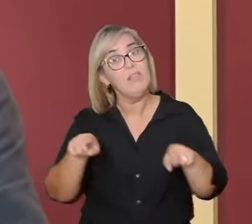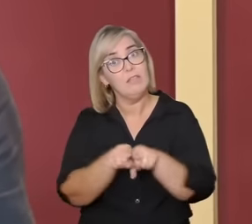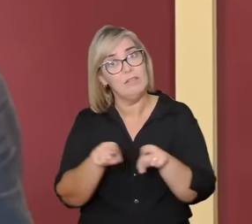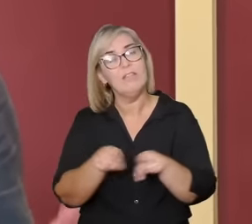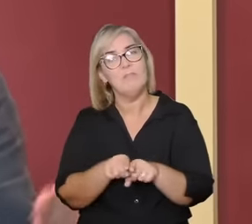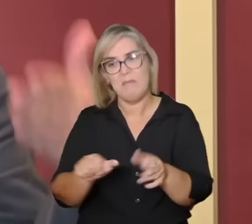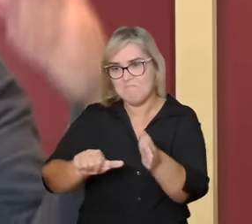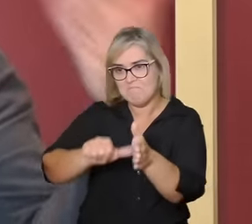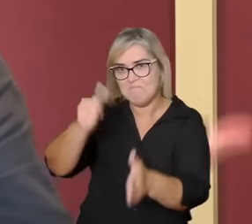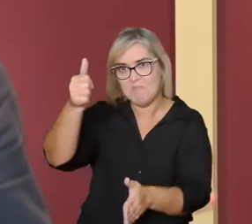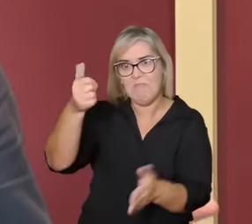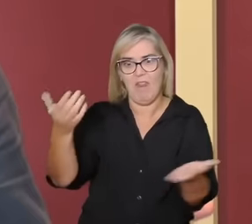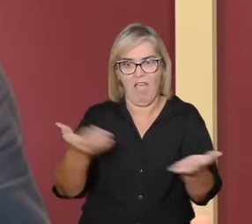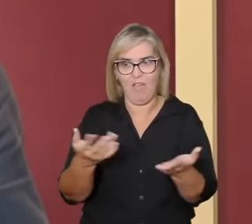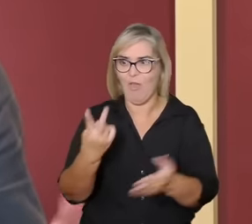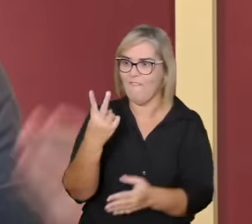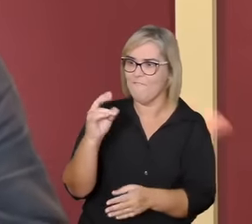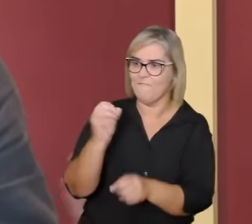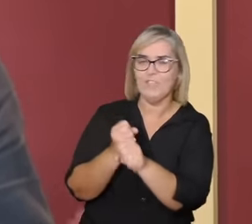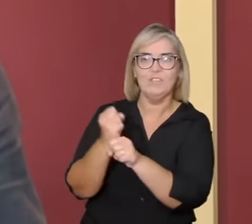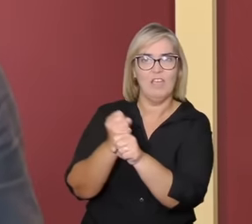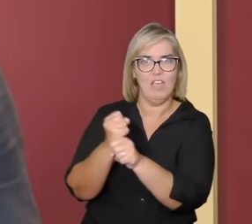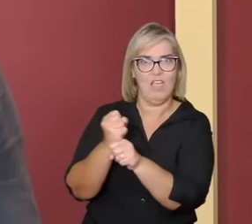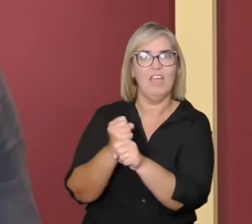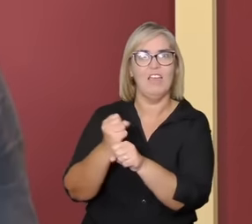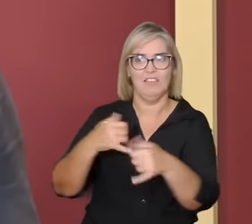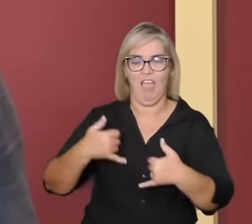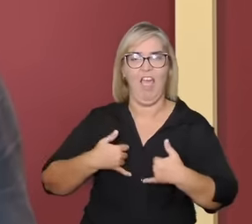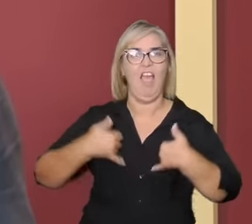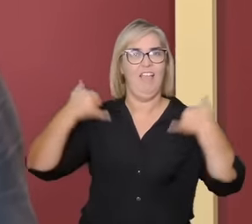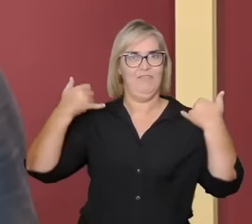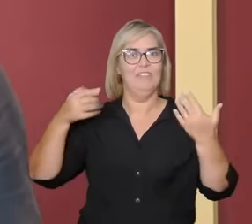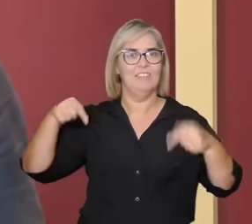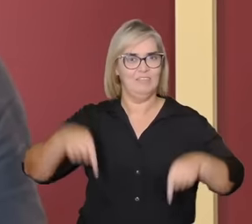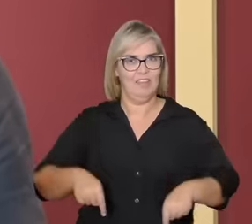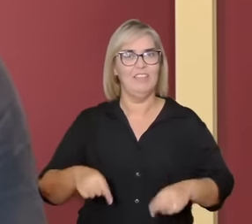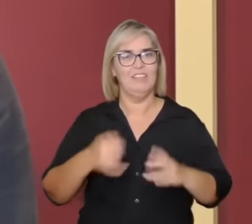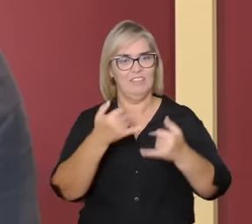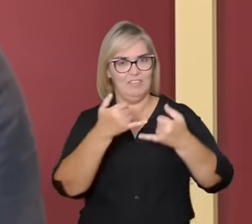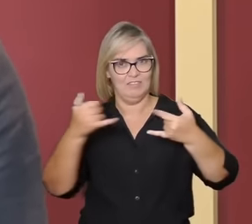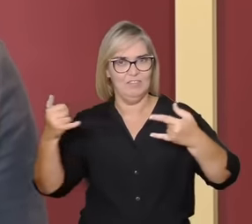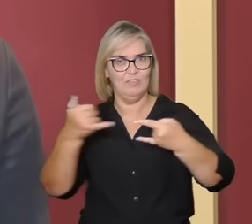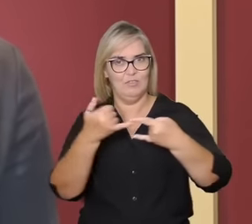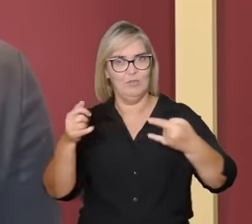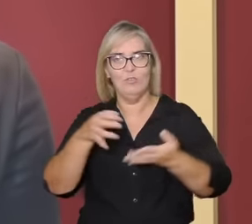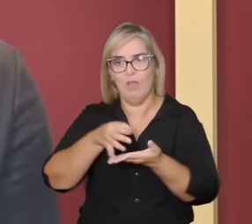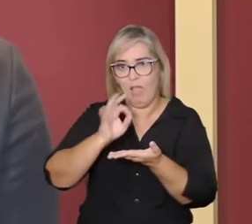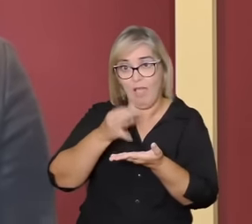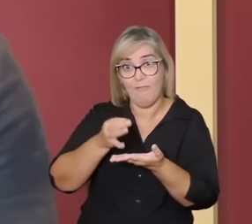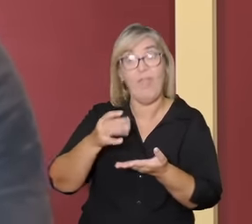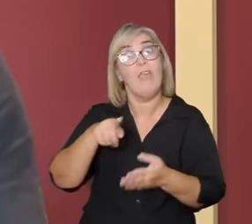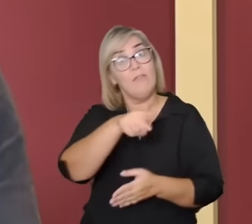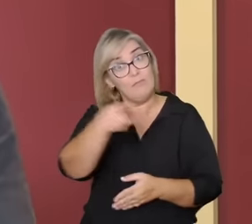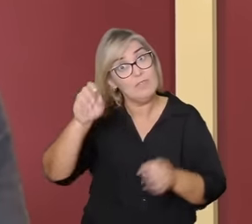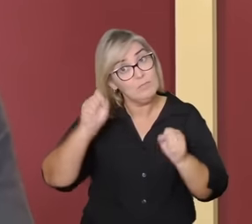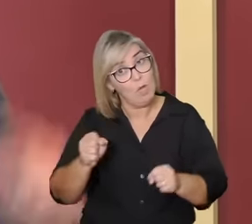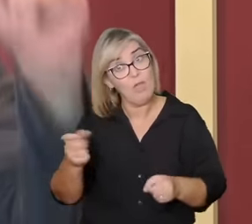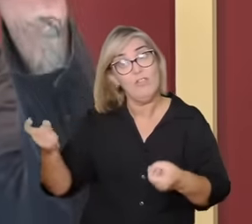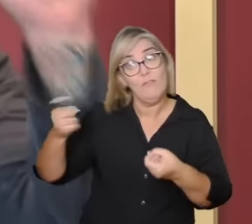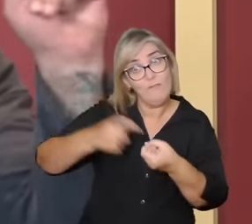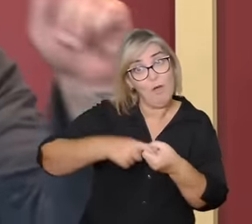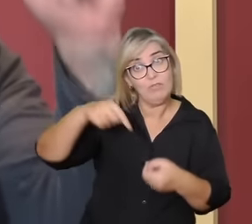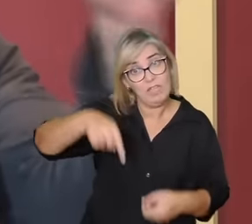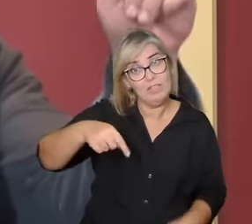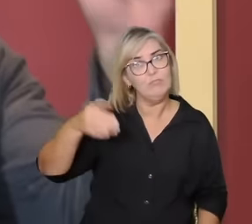primeiro café filosófico do vigésimo ano nosso nosso ano de comemorações obrigado e fazer o convite para vocês voltarem aqui todas as quintas-feiras